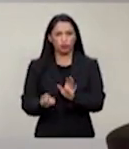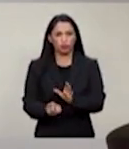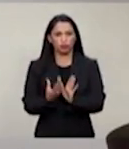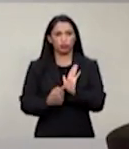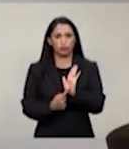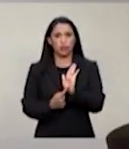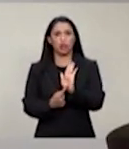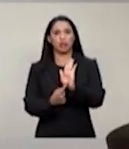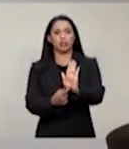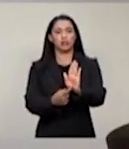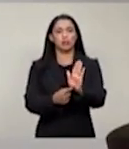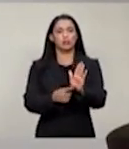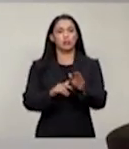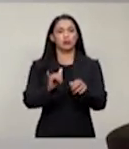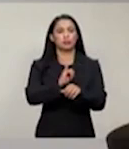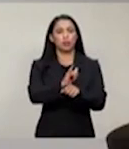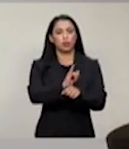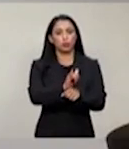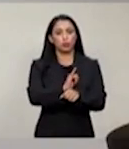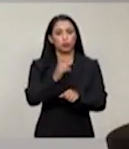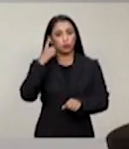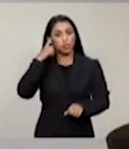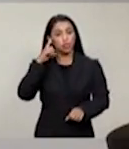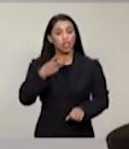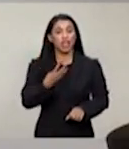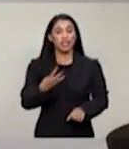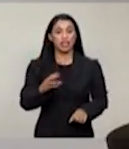pelo YouTube, no dia 30,